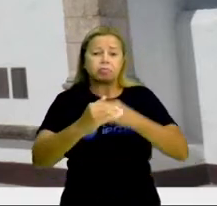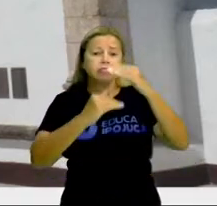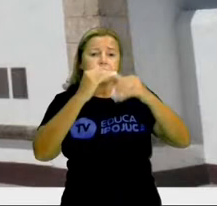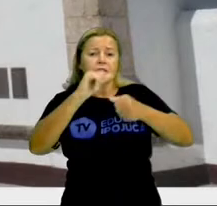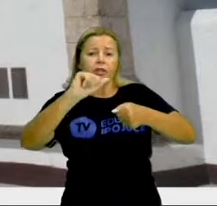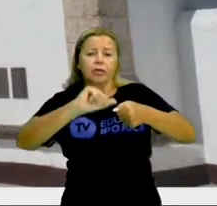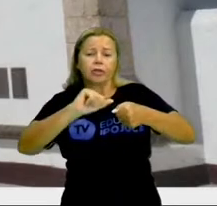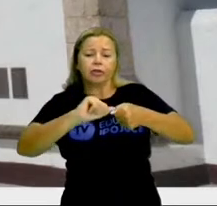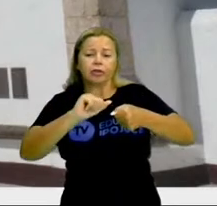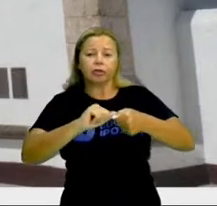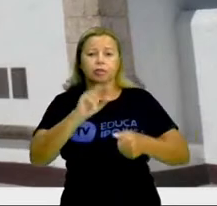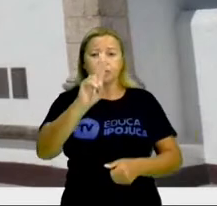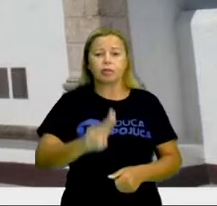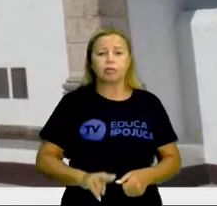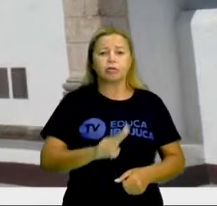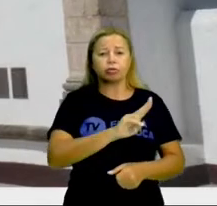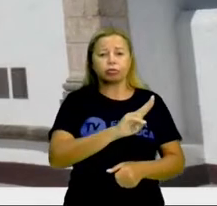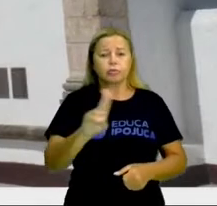Ok?